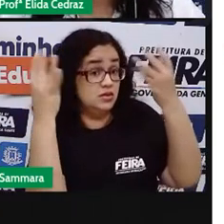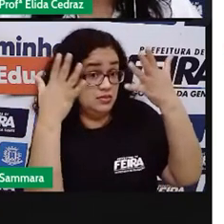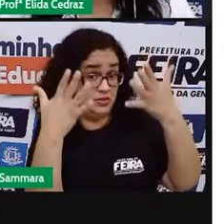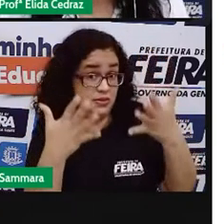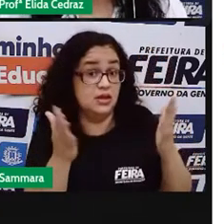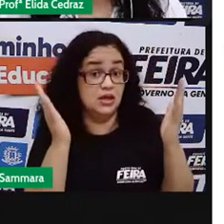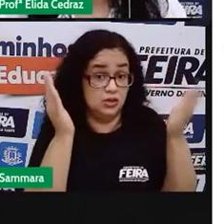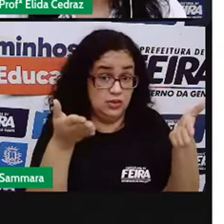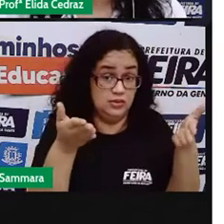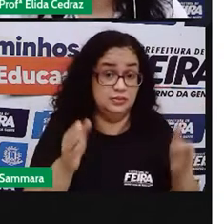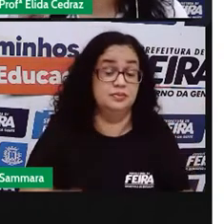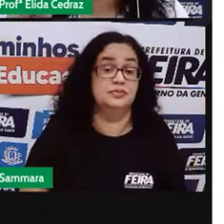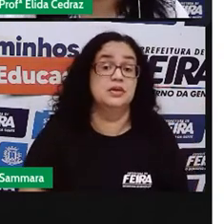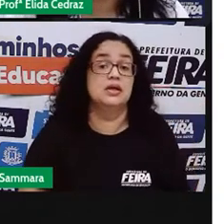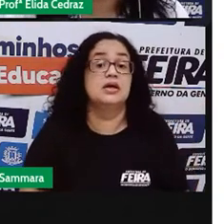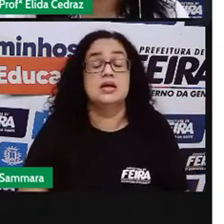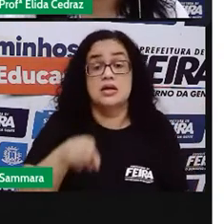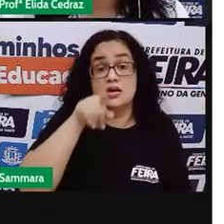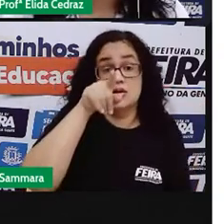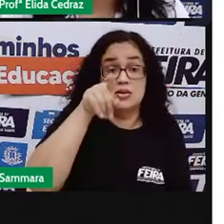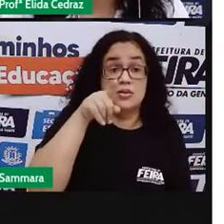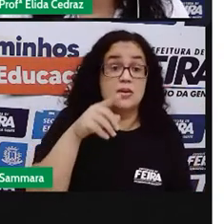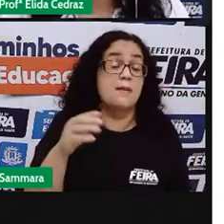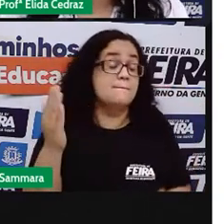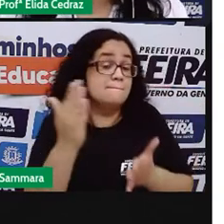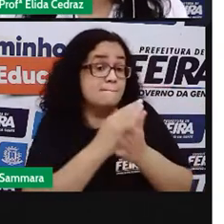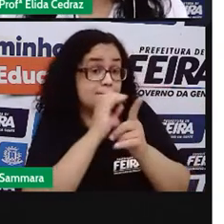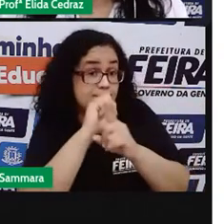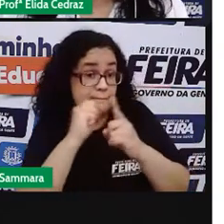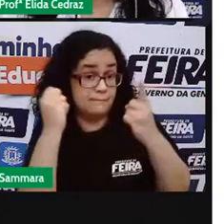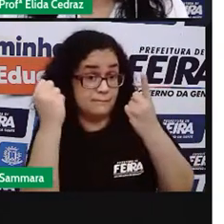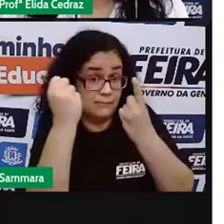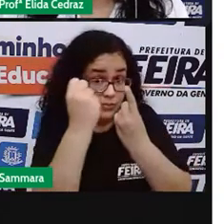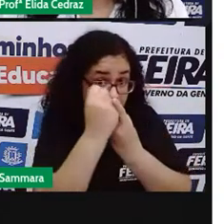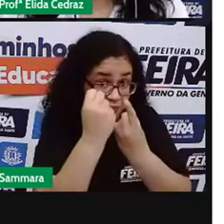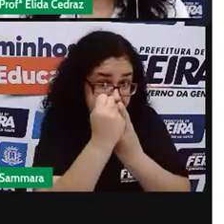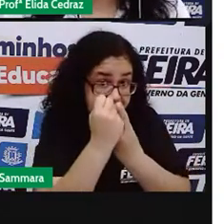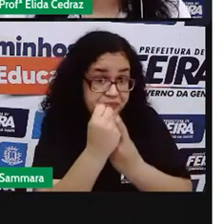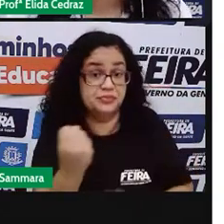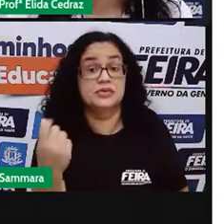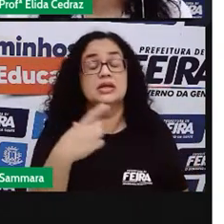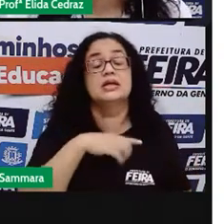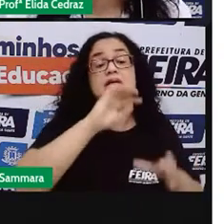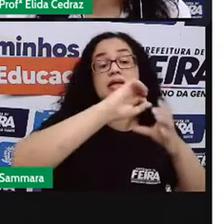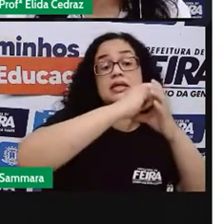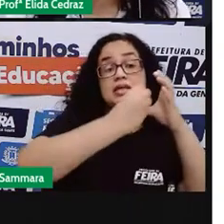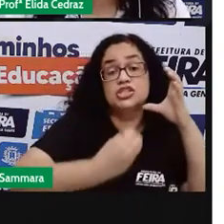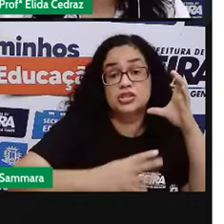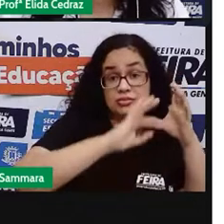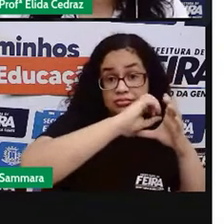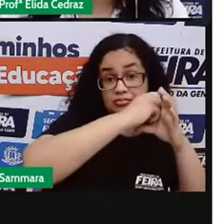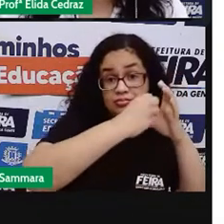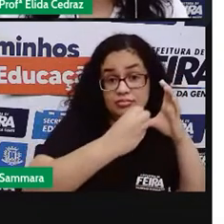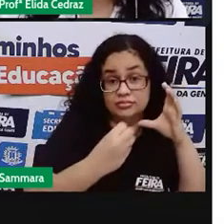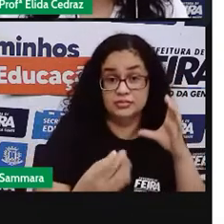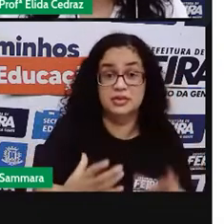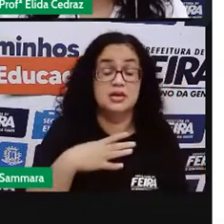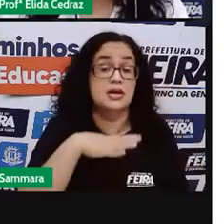O público-alvo é uma parte da sociedade com características